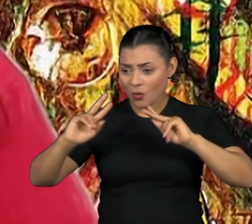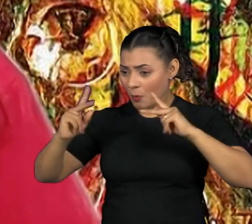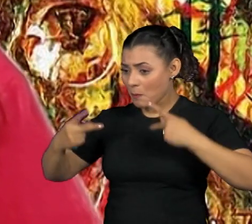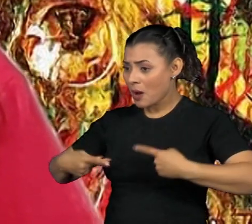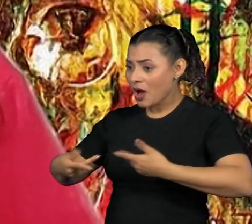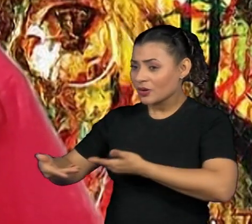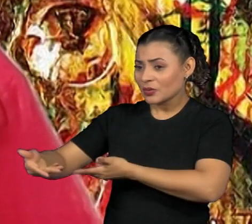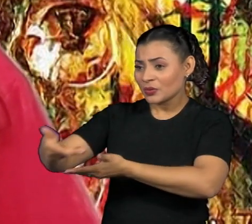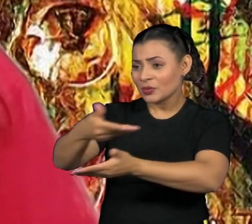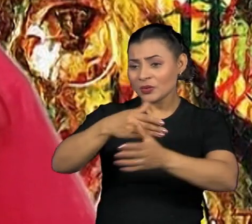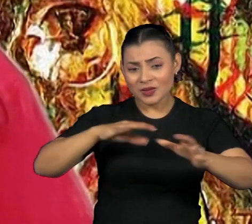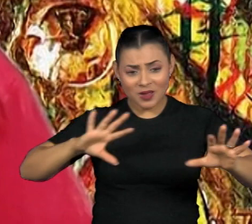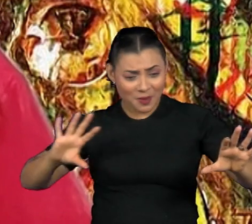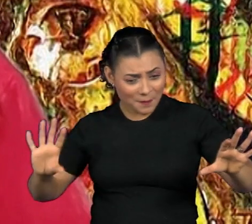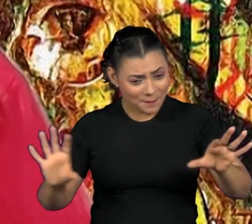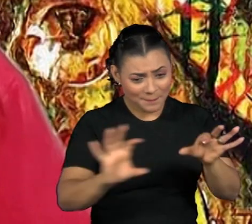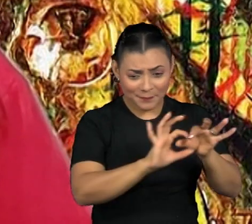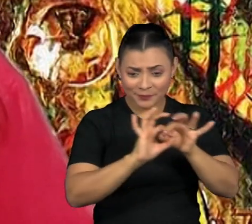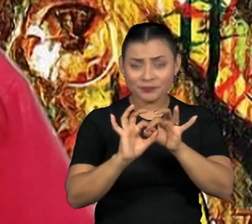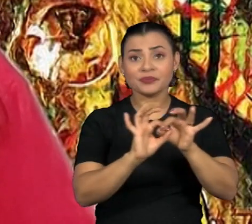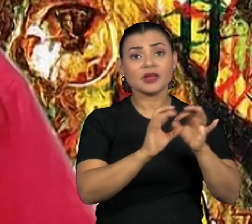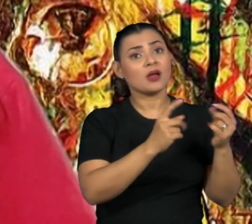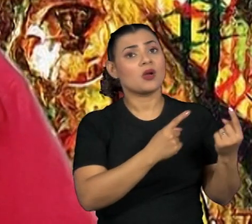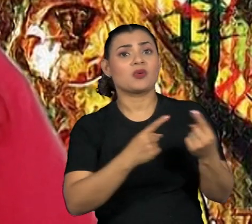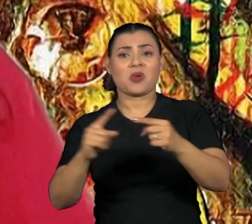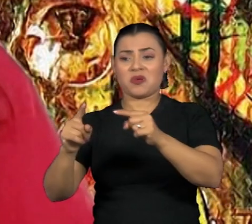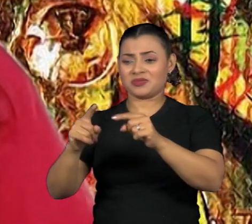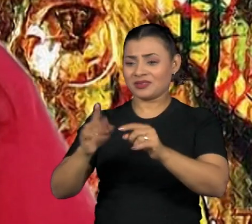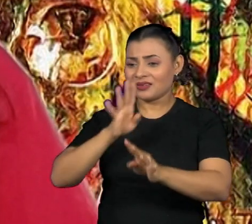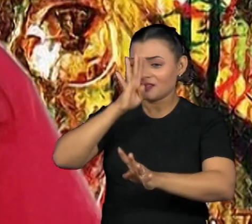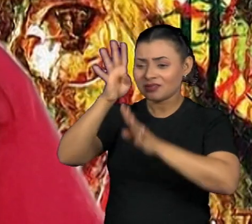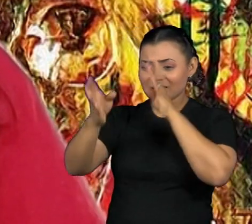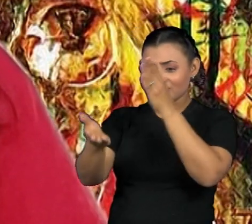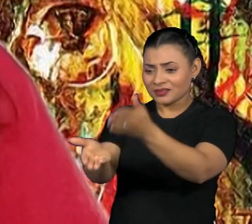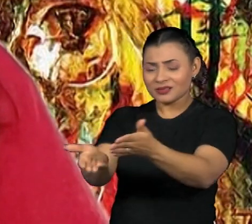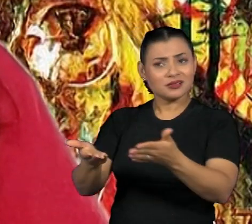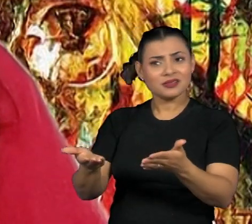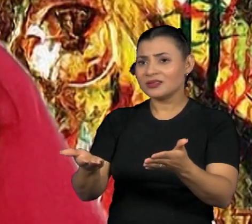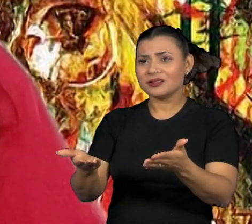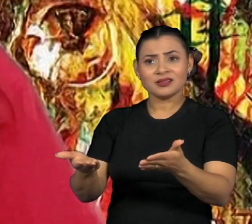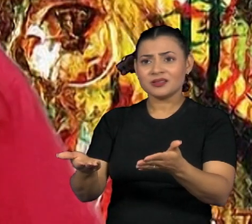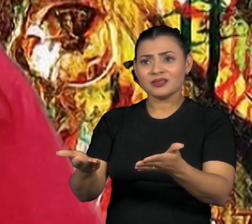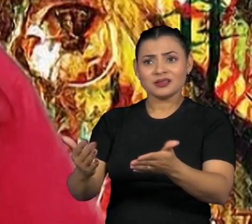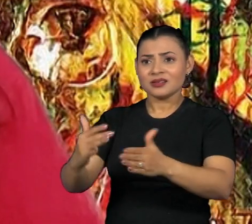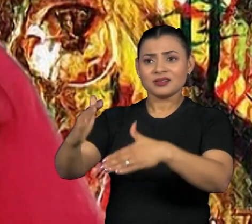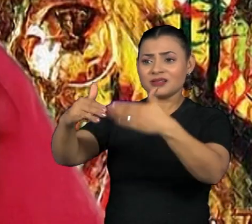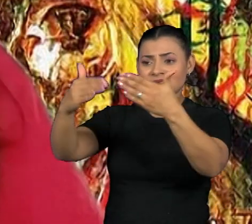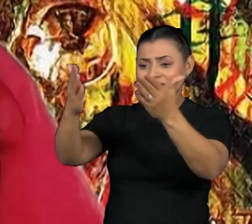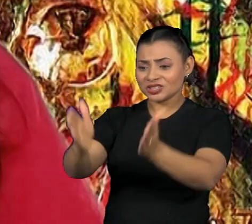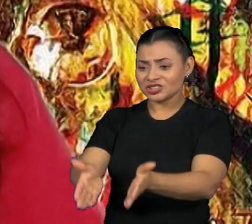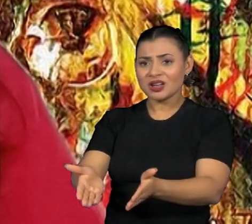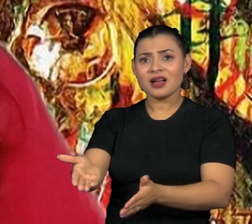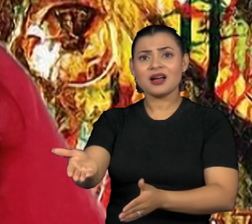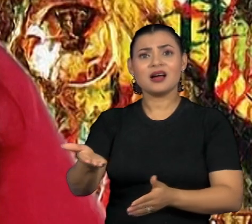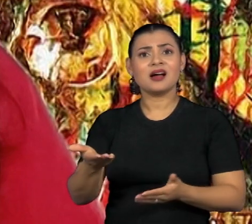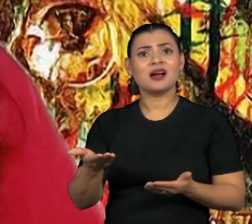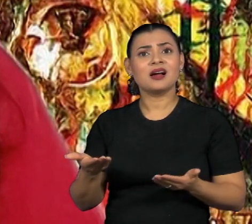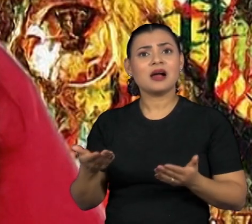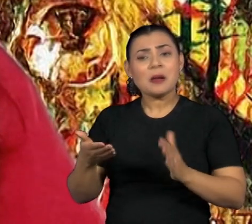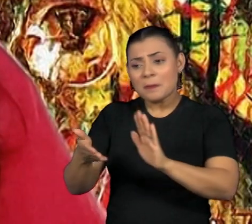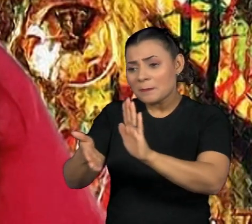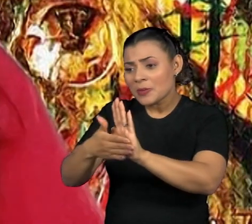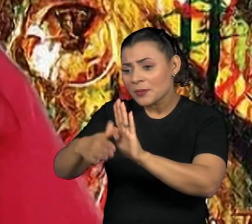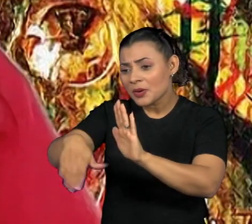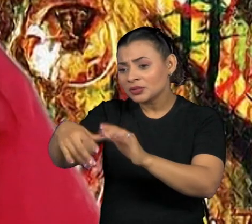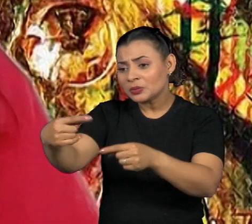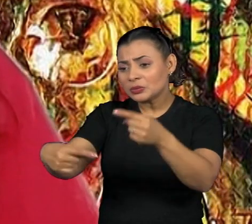nos unirmos contra todas essas atrocidades que estão sendo avançadas em questões políticas